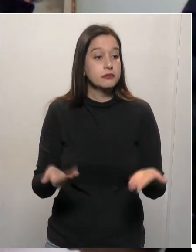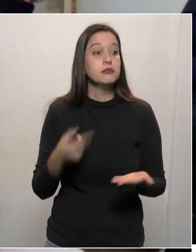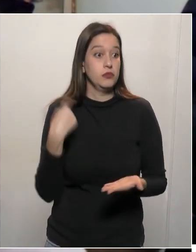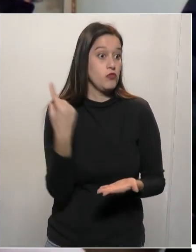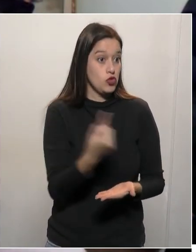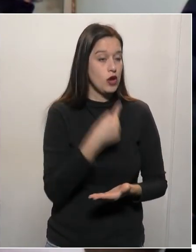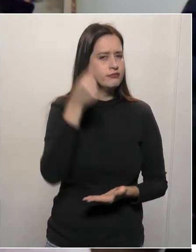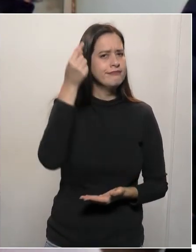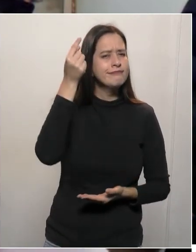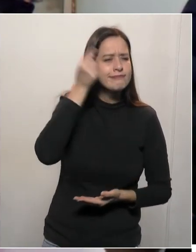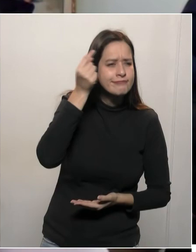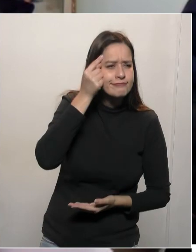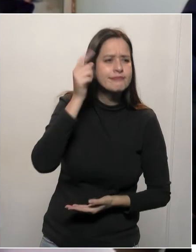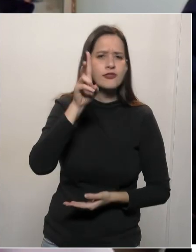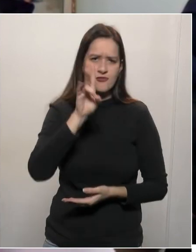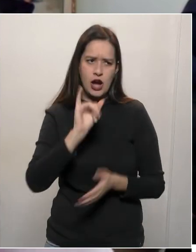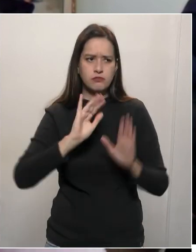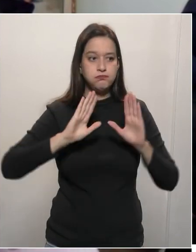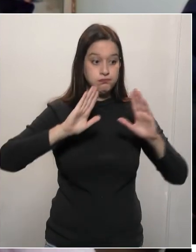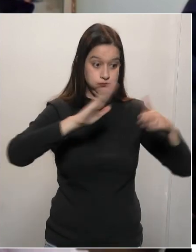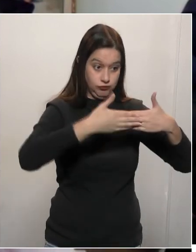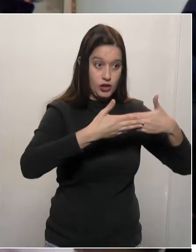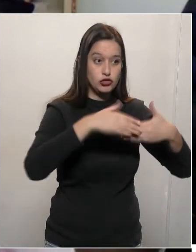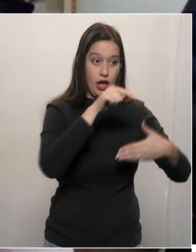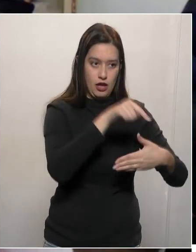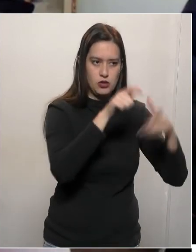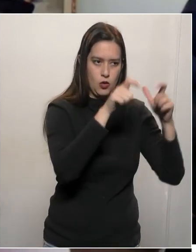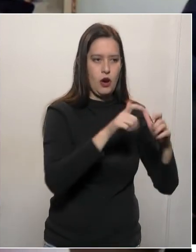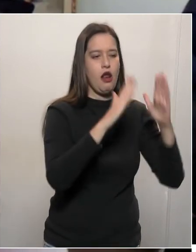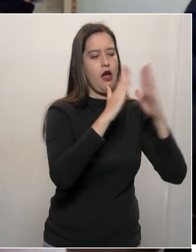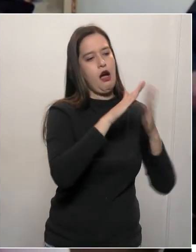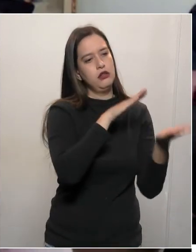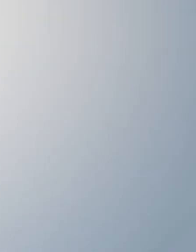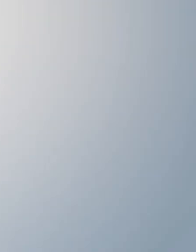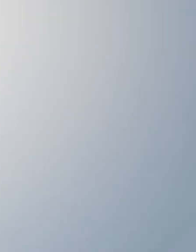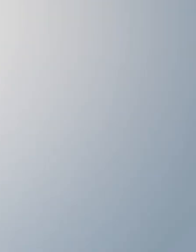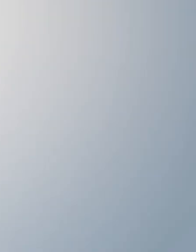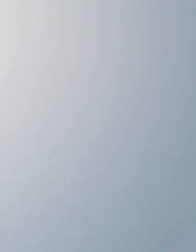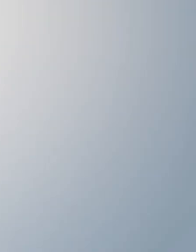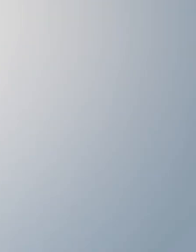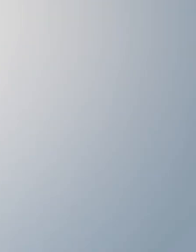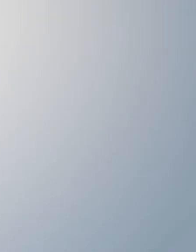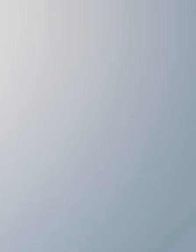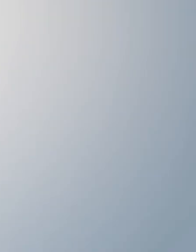aqui a extinção. Por isso, eu peço apoio de todos os deputados. Muito obrigado. Obrigado.